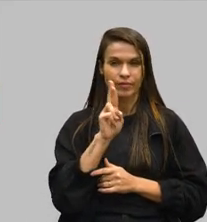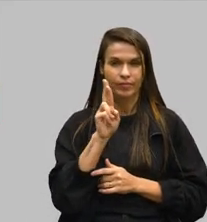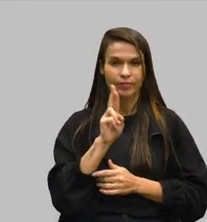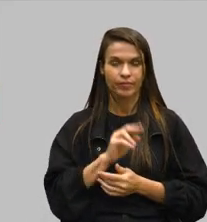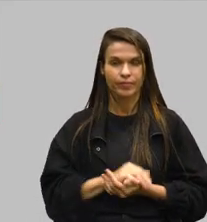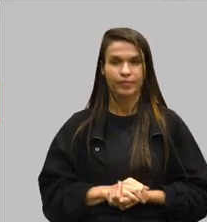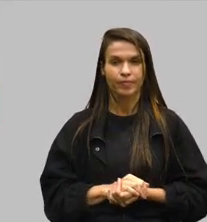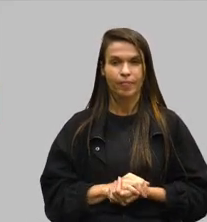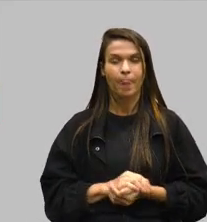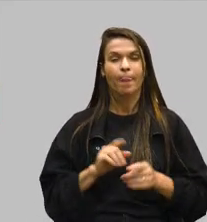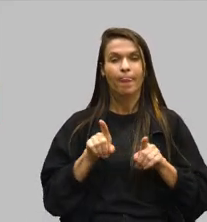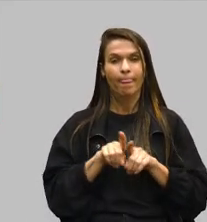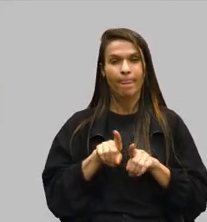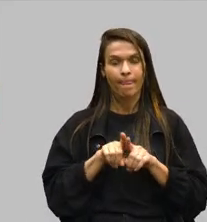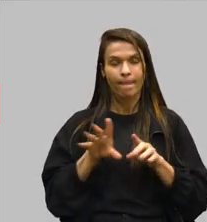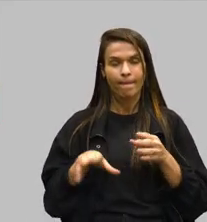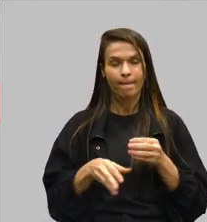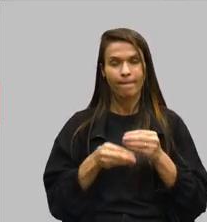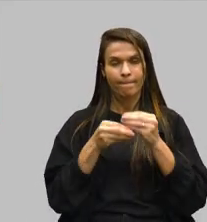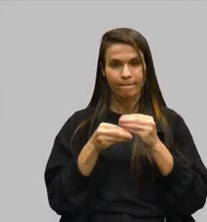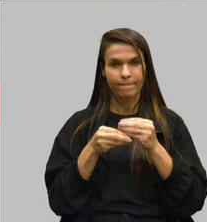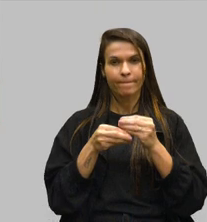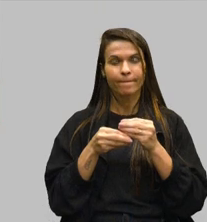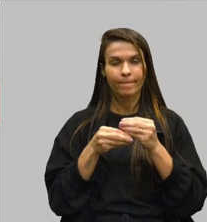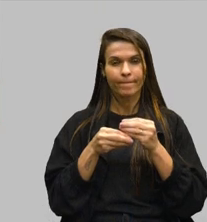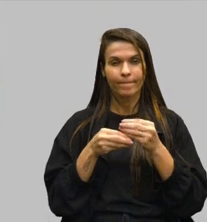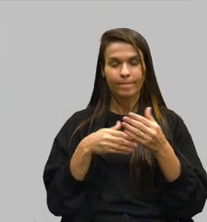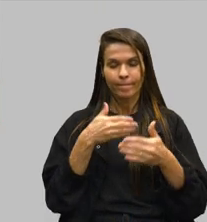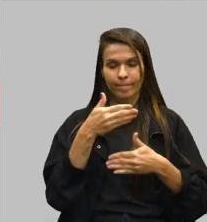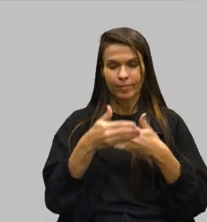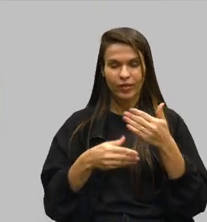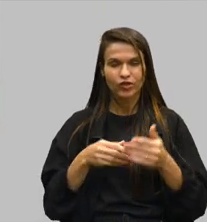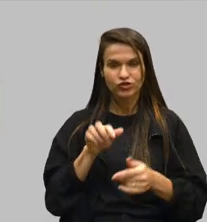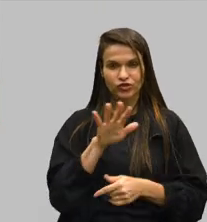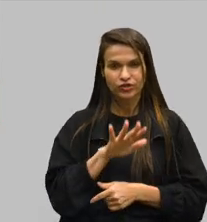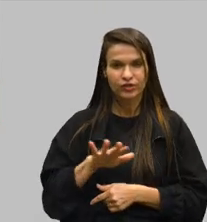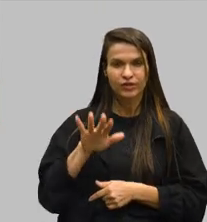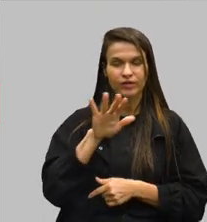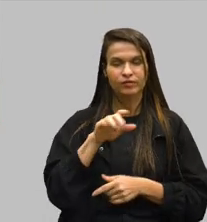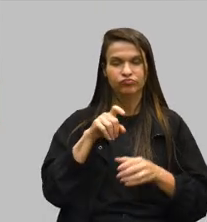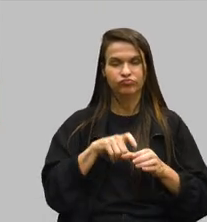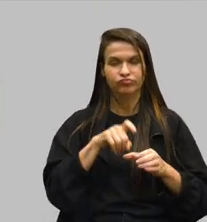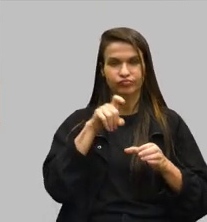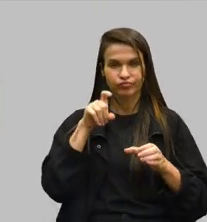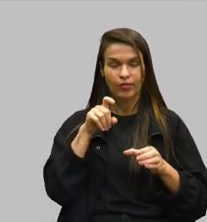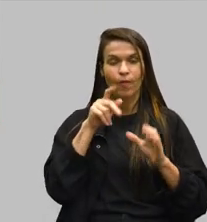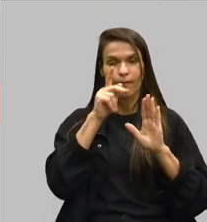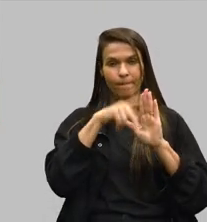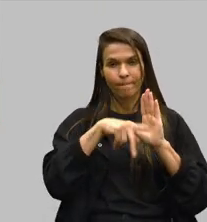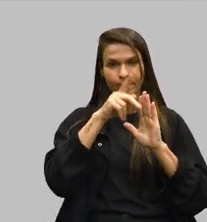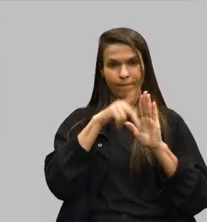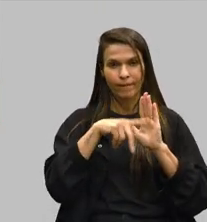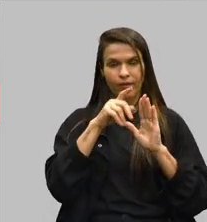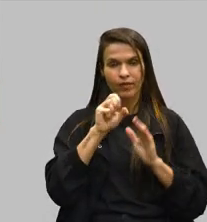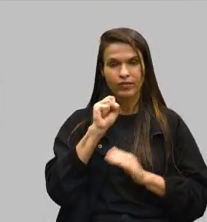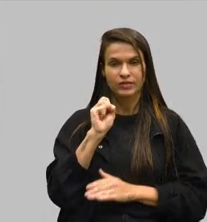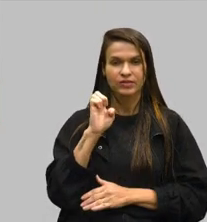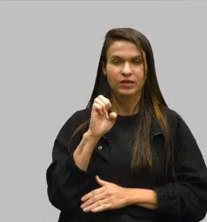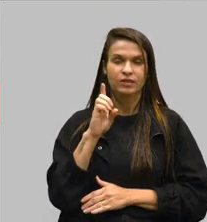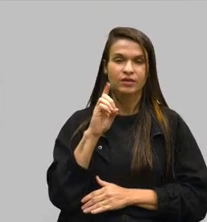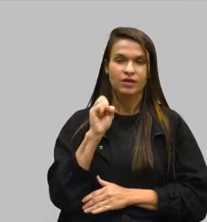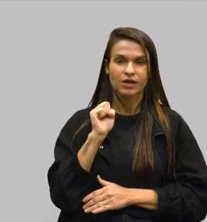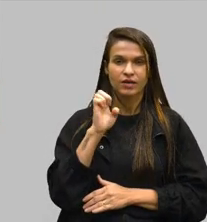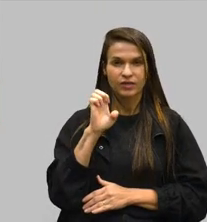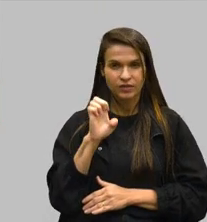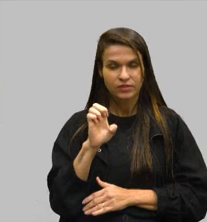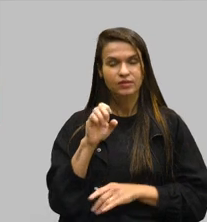E gostaria de falar aqui brevemente sobre o percurso gerais, trajetória para a autonomia, que é um projeto da CEDES. Eu posso, inclusive,